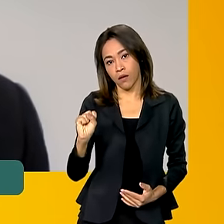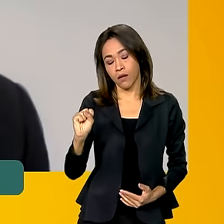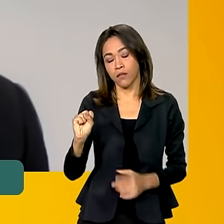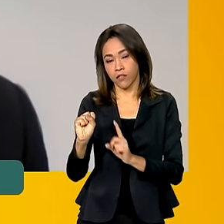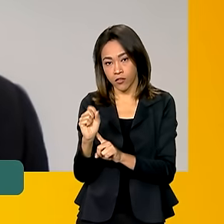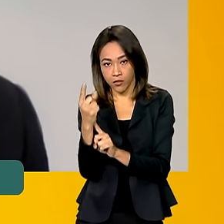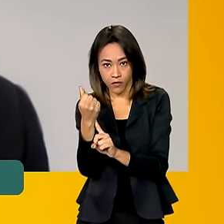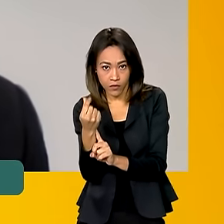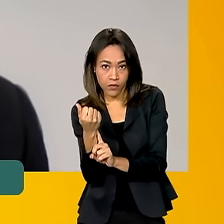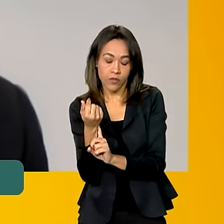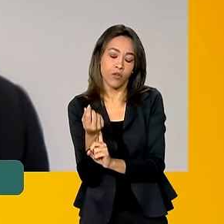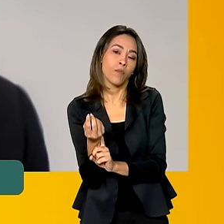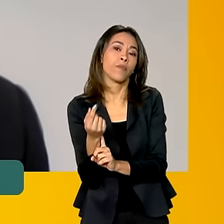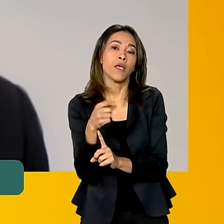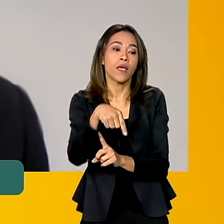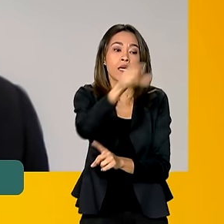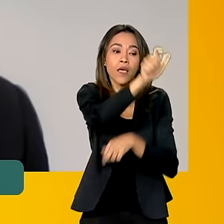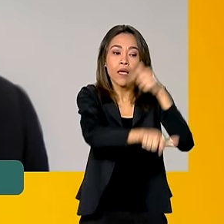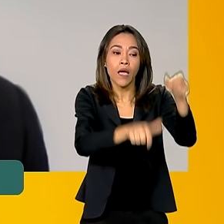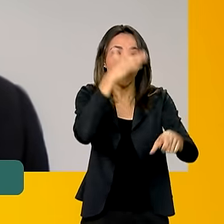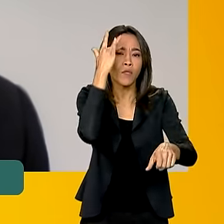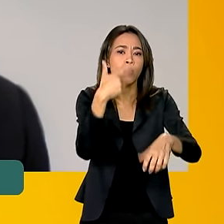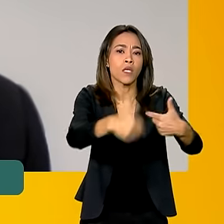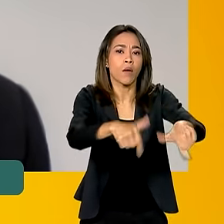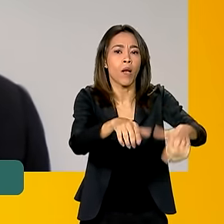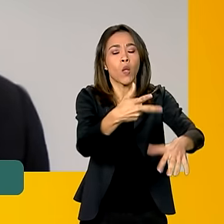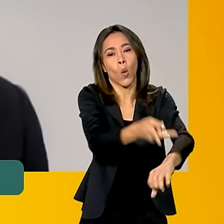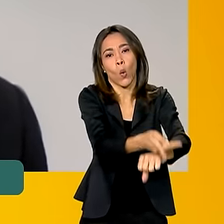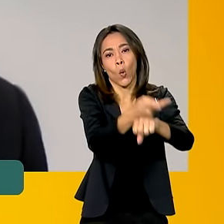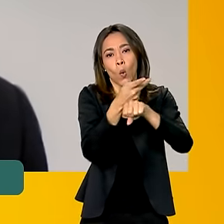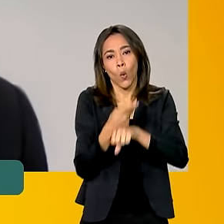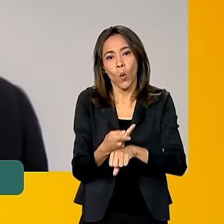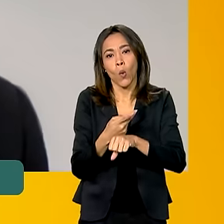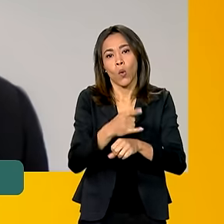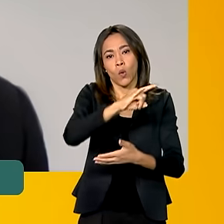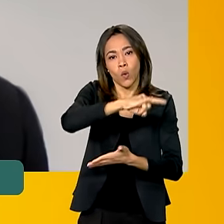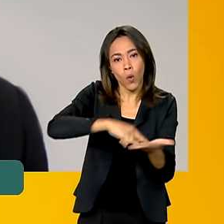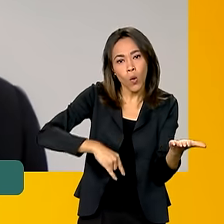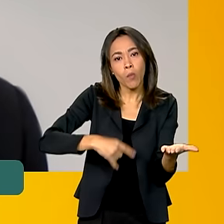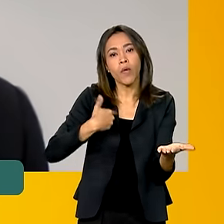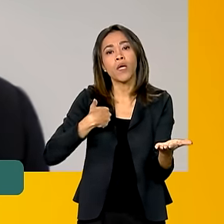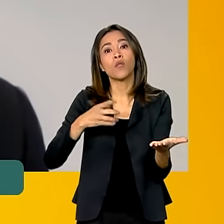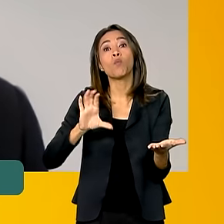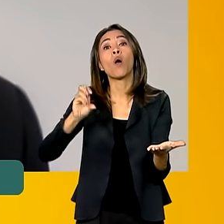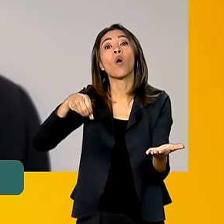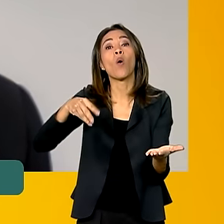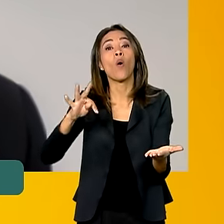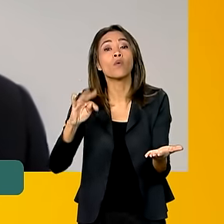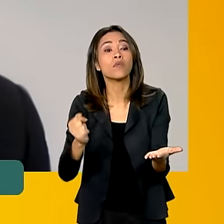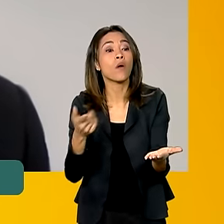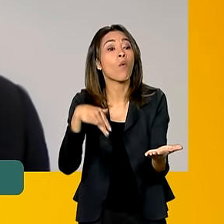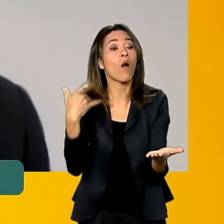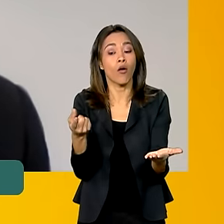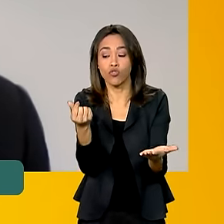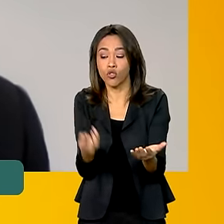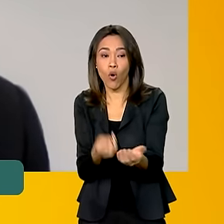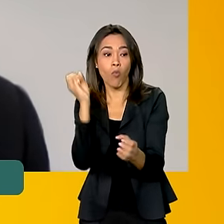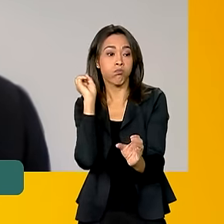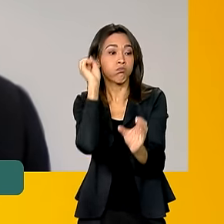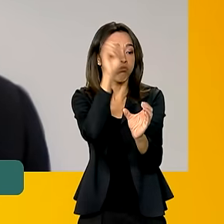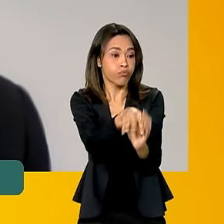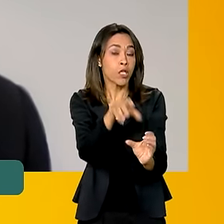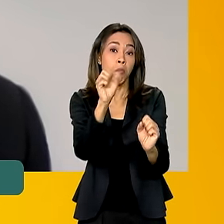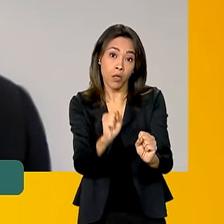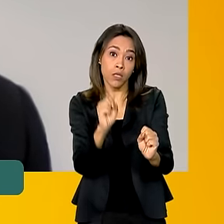jornada simples, onde o trabalhador faz ali o encaminhamento de documentação, informa uma conta, uma conta que pode ser a poupança social